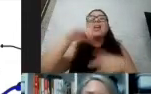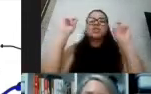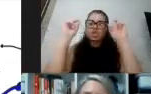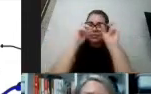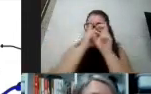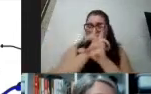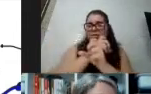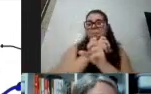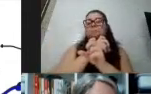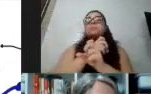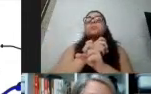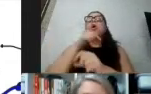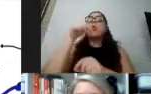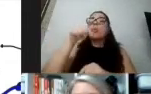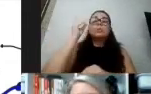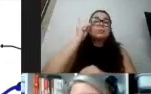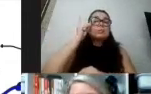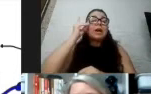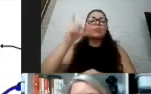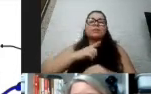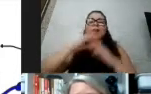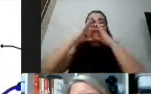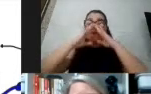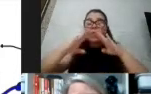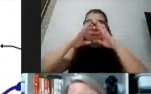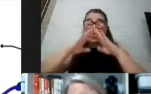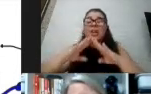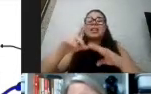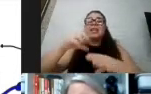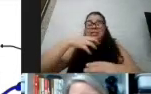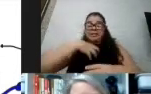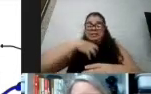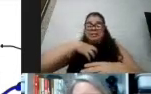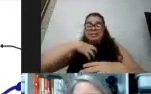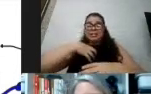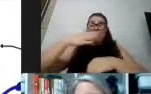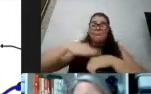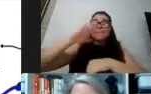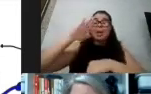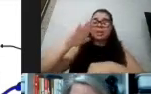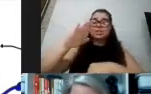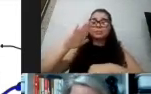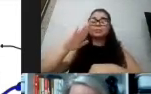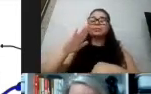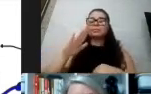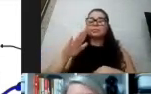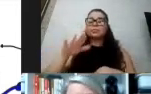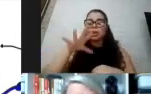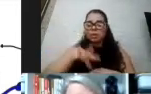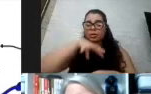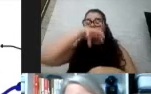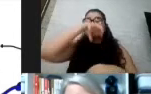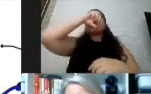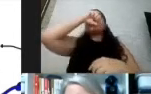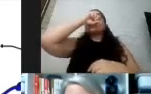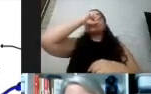infecções virais respiratórias tem sintomas mais exacerbados, mas isso também, essa questão respiratória ou questão